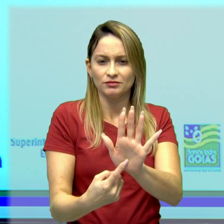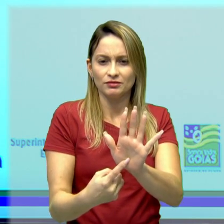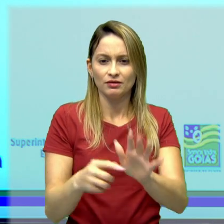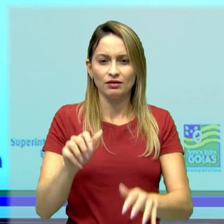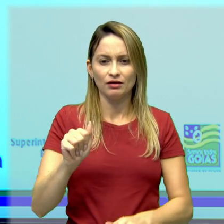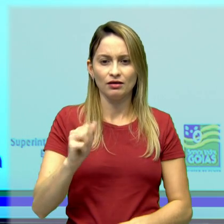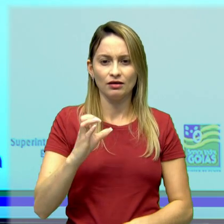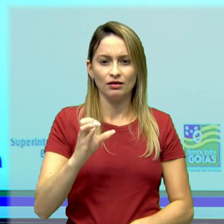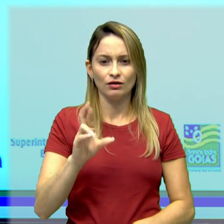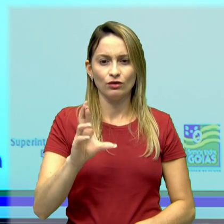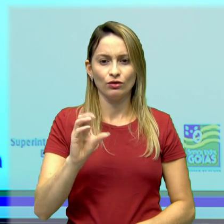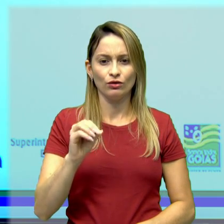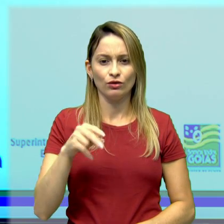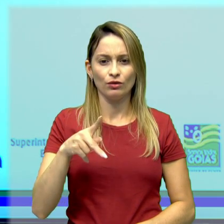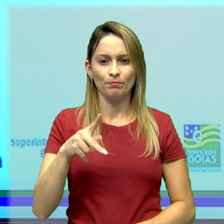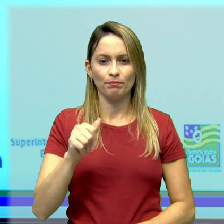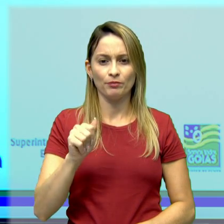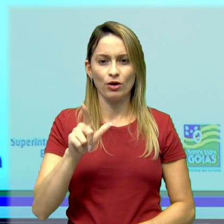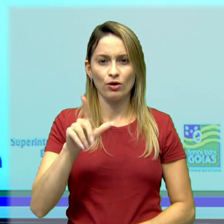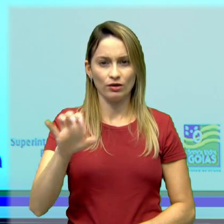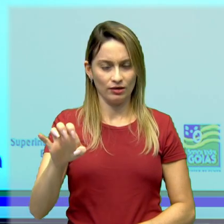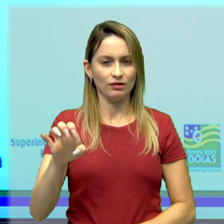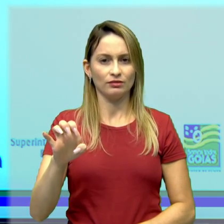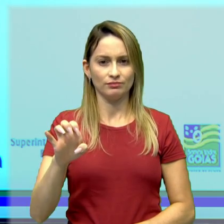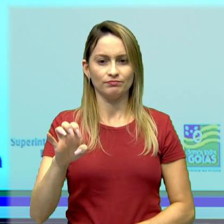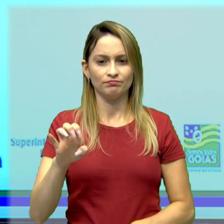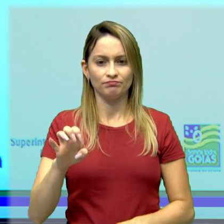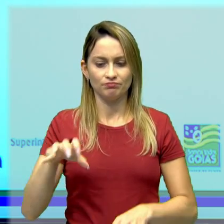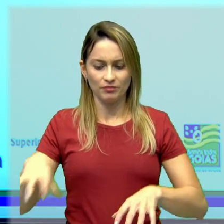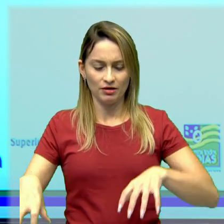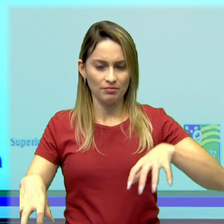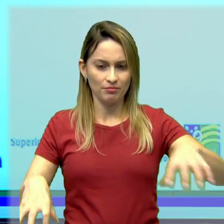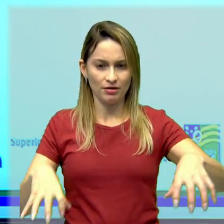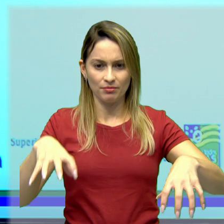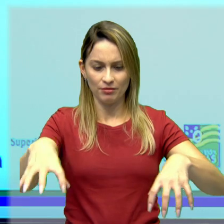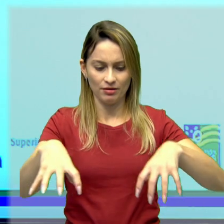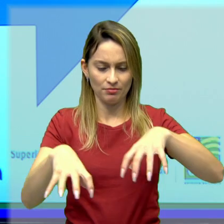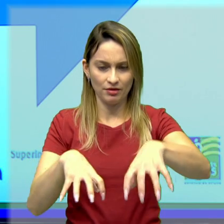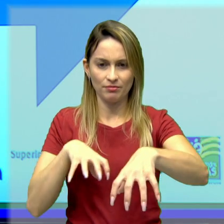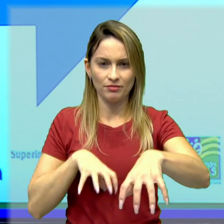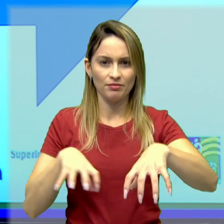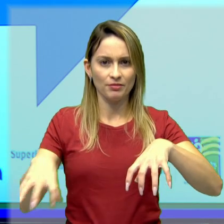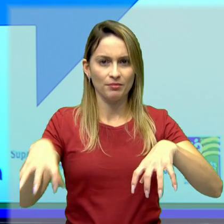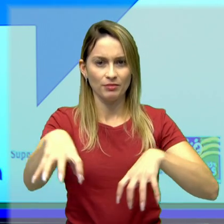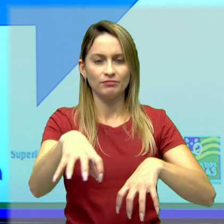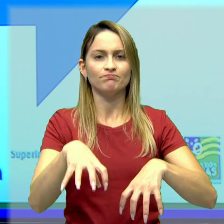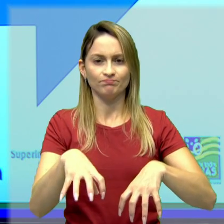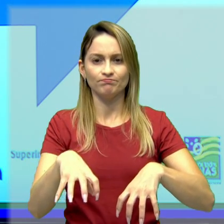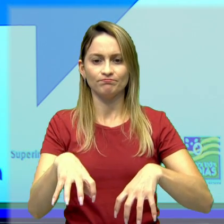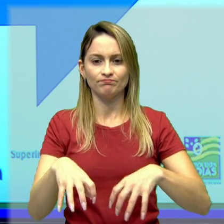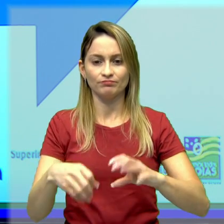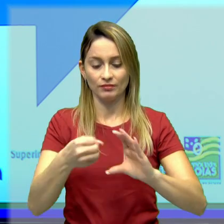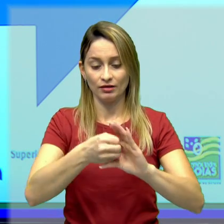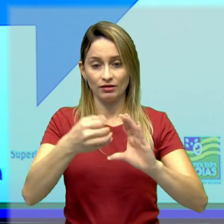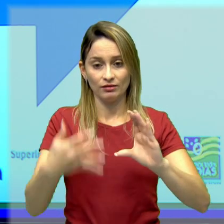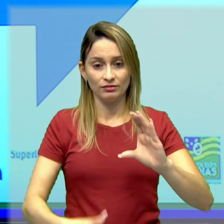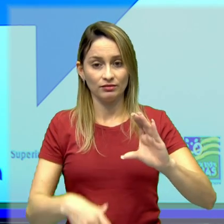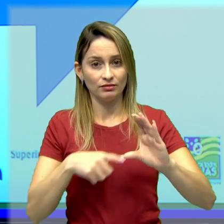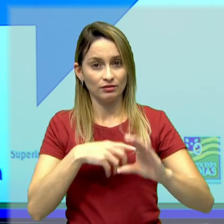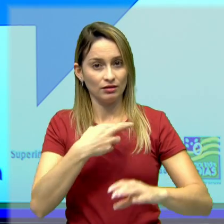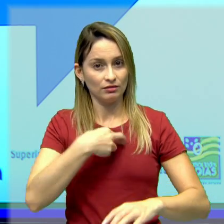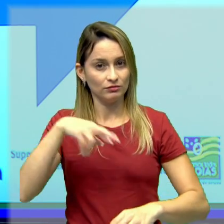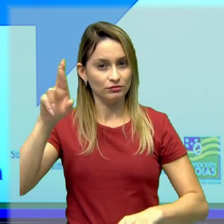Ateniense, né? E todas as suas nuances, todas as suas instituições. Aspectos